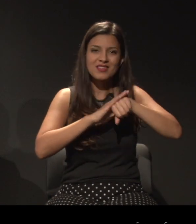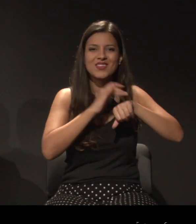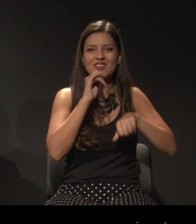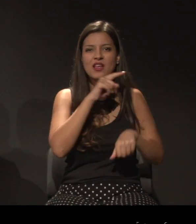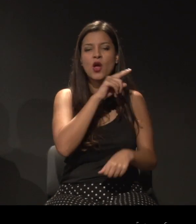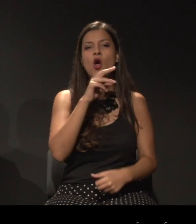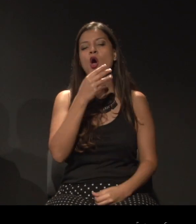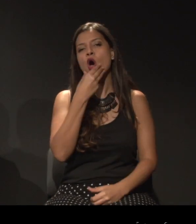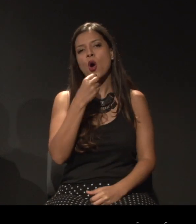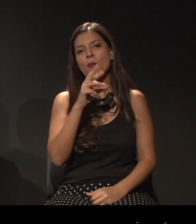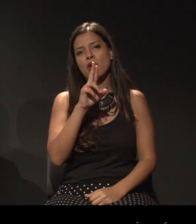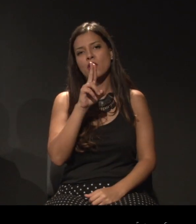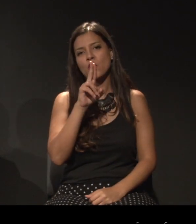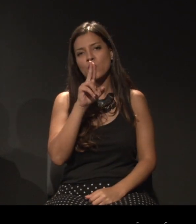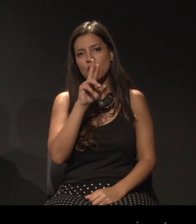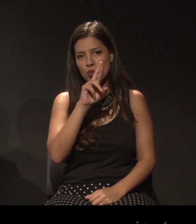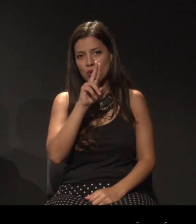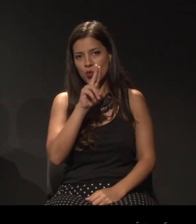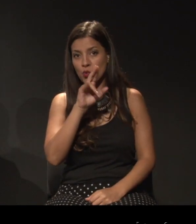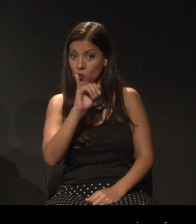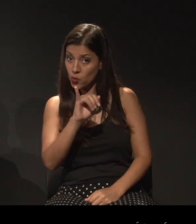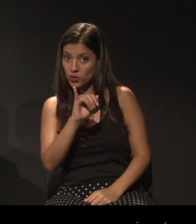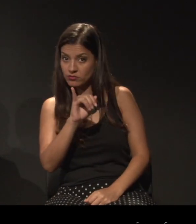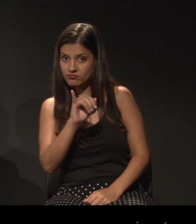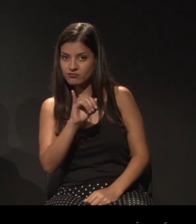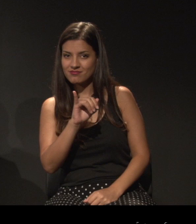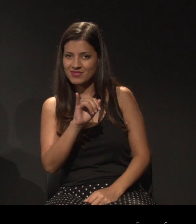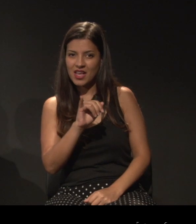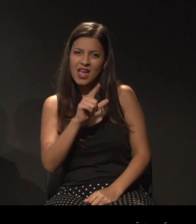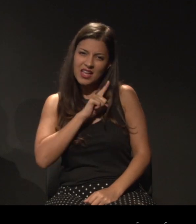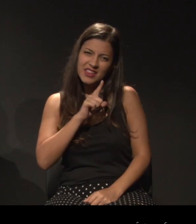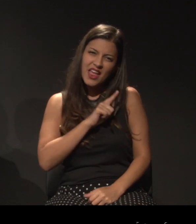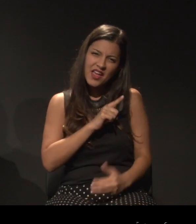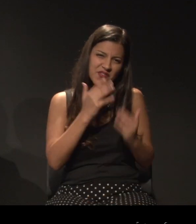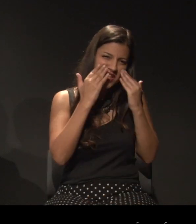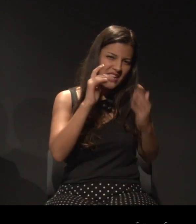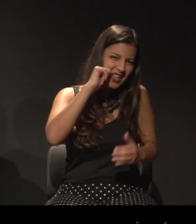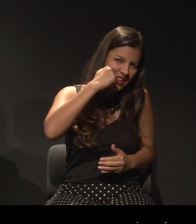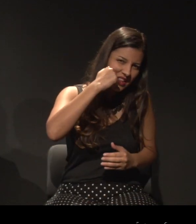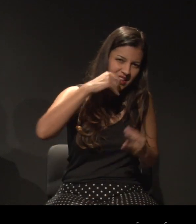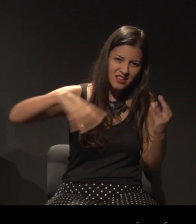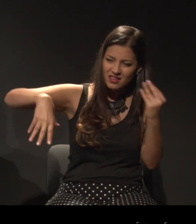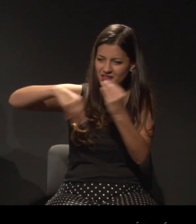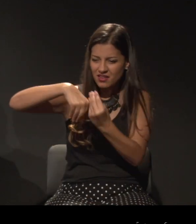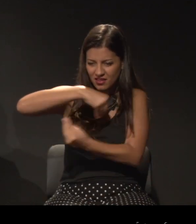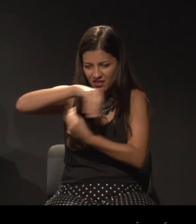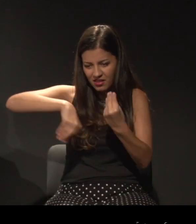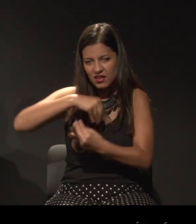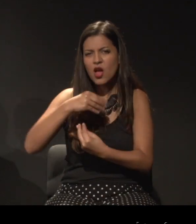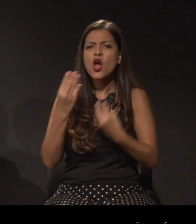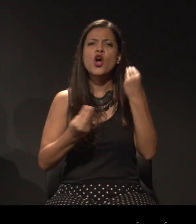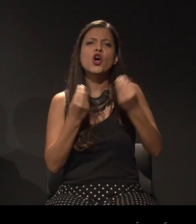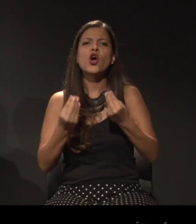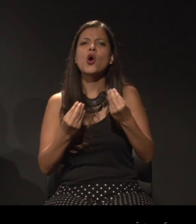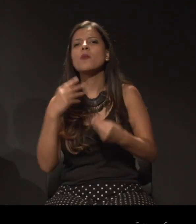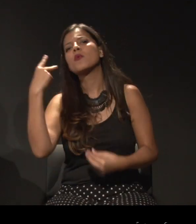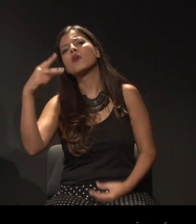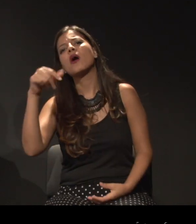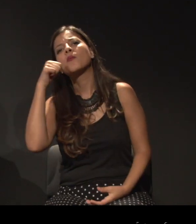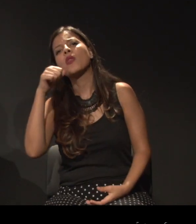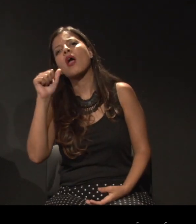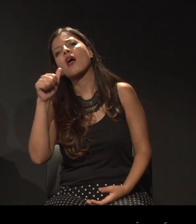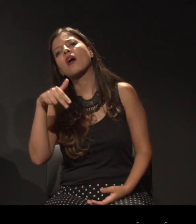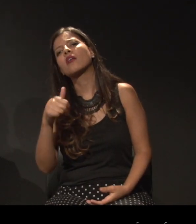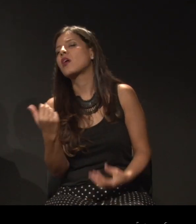do Rui, que foi formado, não mais só pela estética negra, como é que isso vai atravessando, acontece com a Ana também,